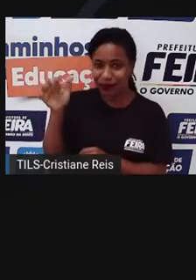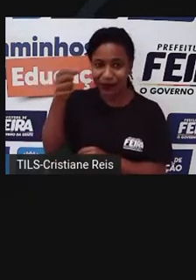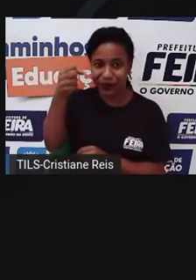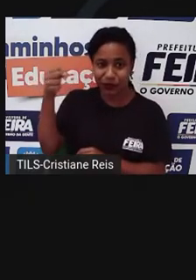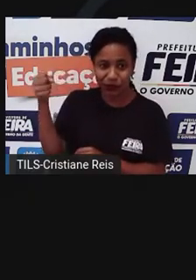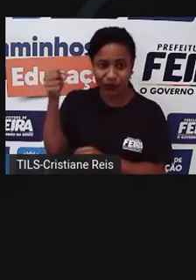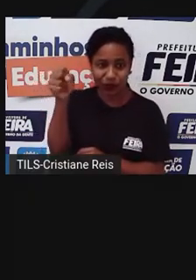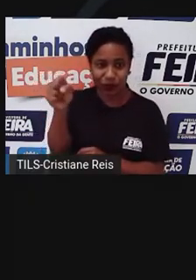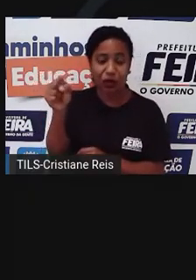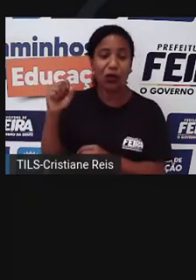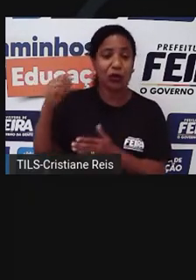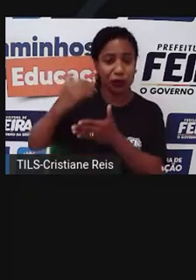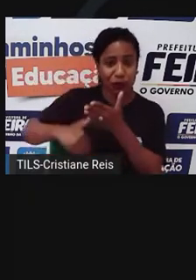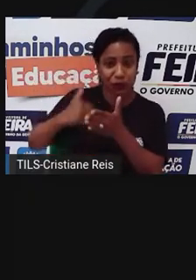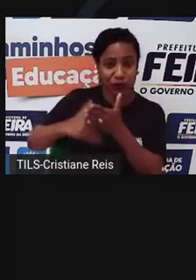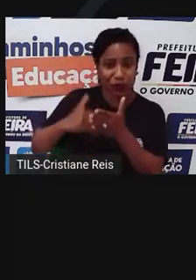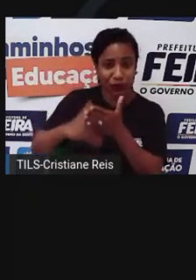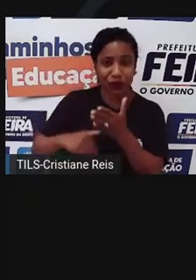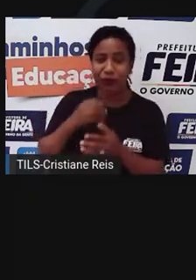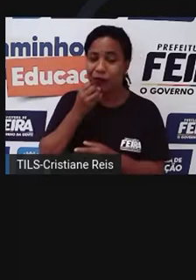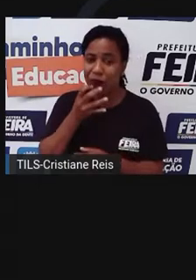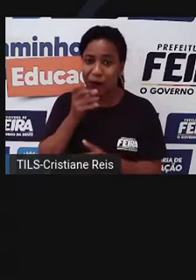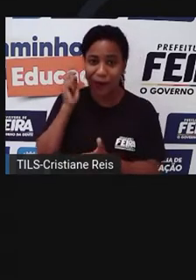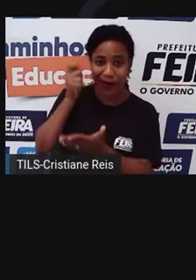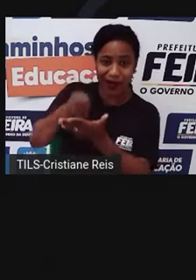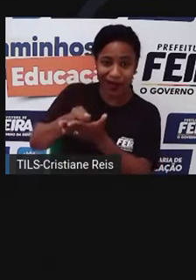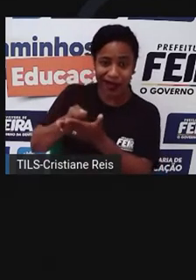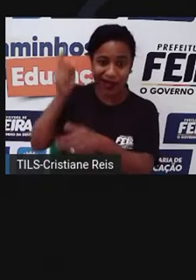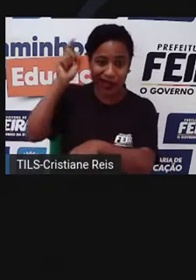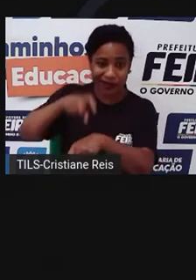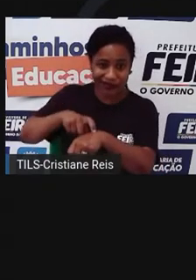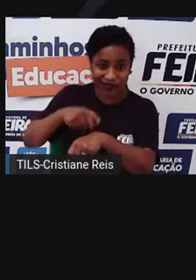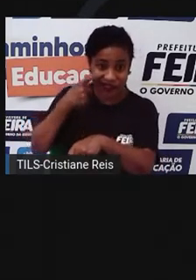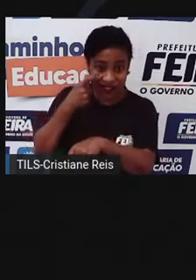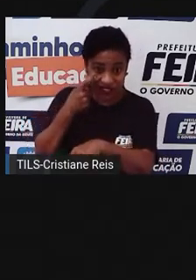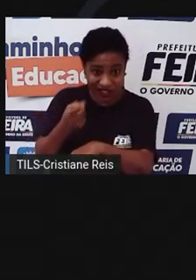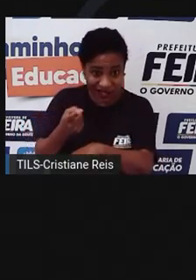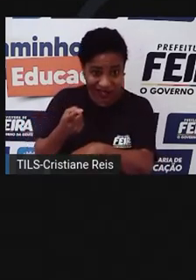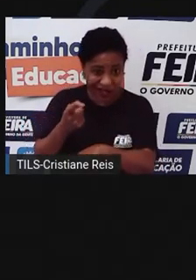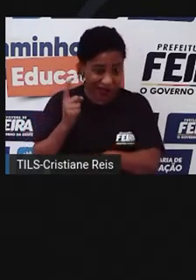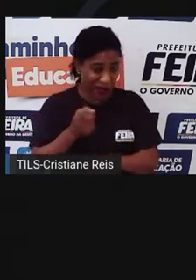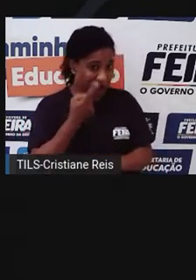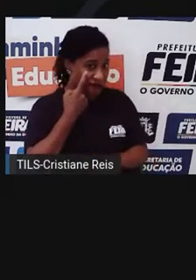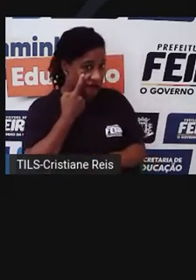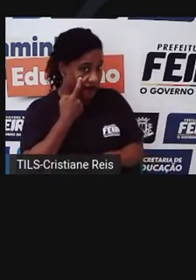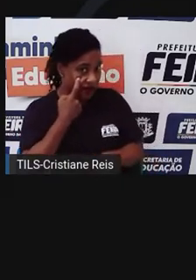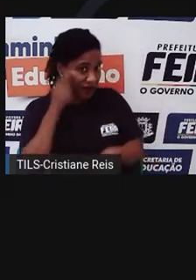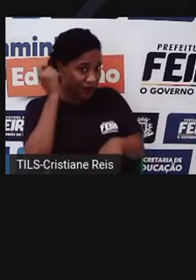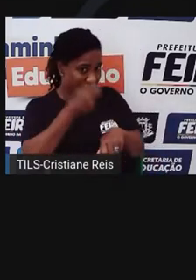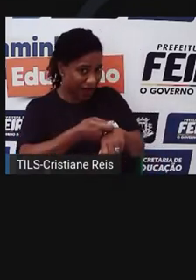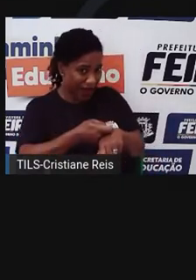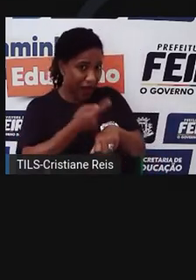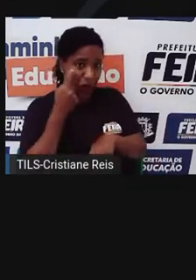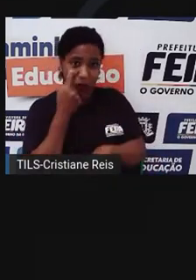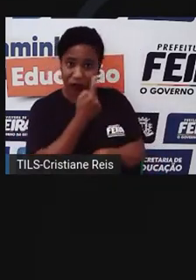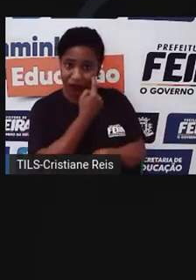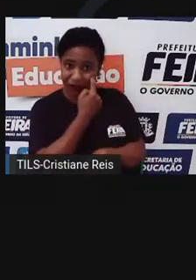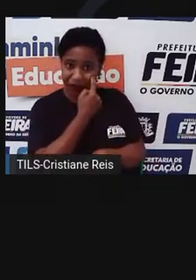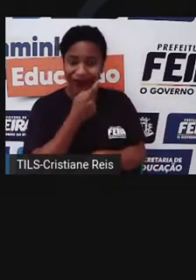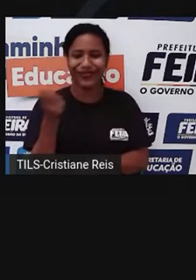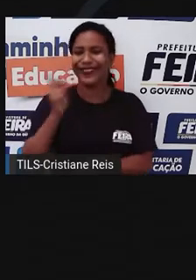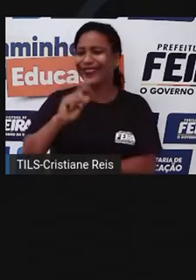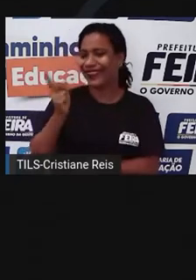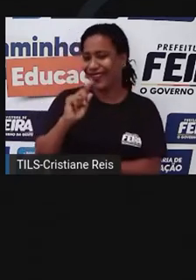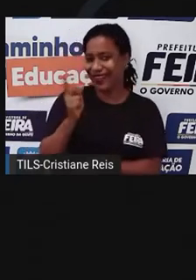desconto se o pagamento for à vista. Pagar à vista? Tem que pagar só pra ver. Não, não. É que o dinheiro vai de uma vez pra